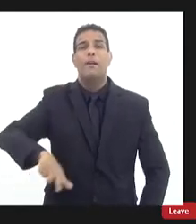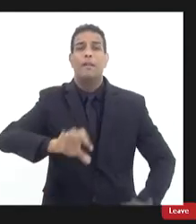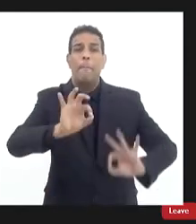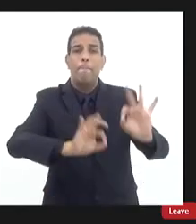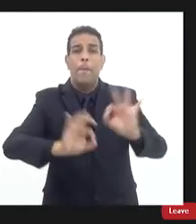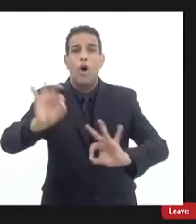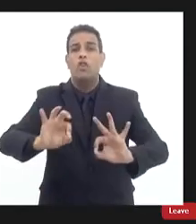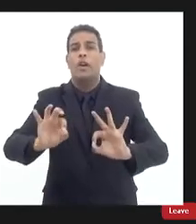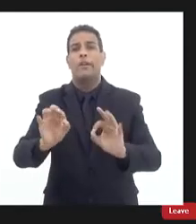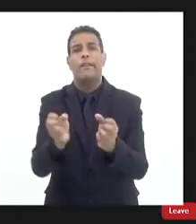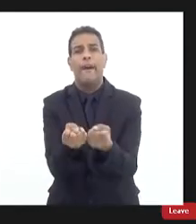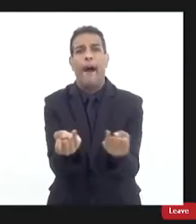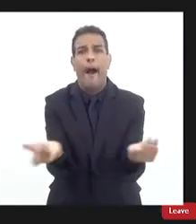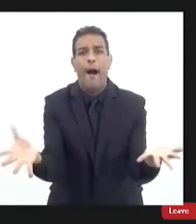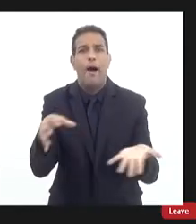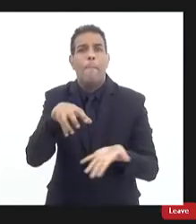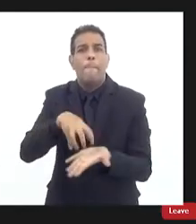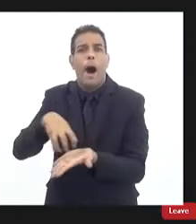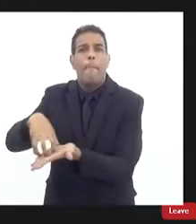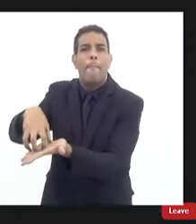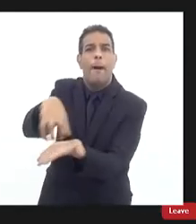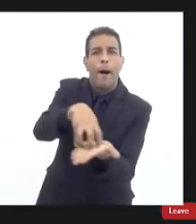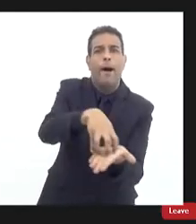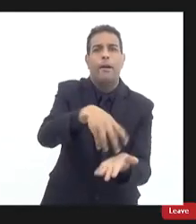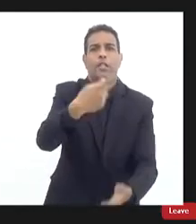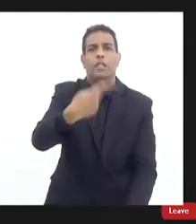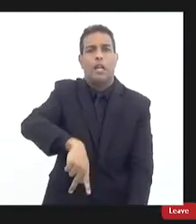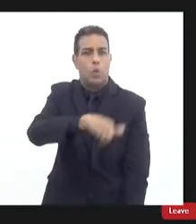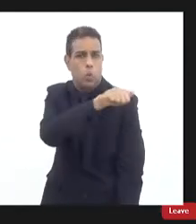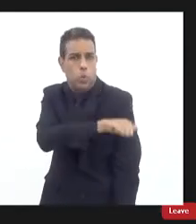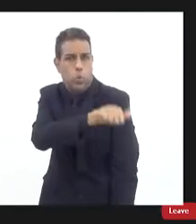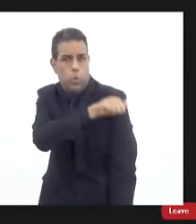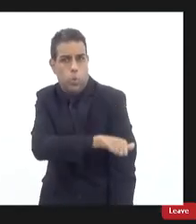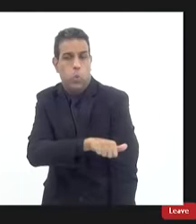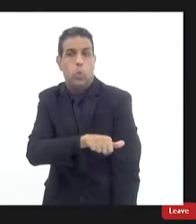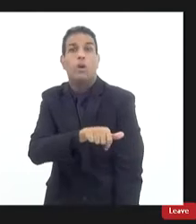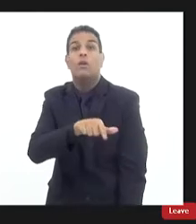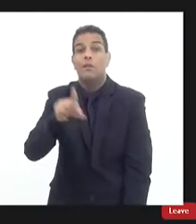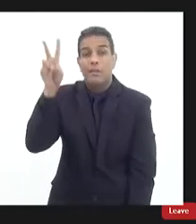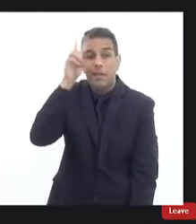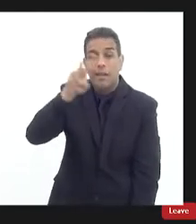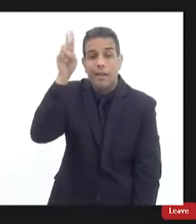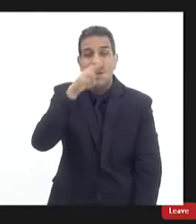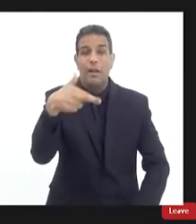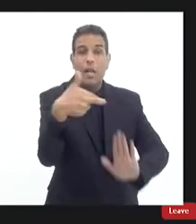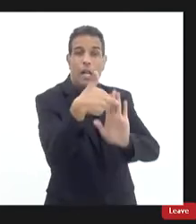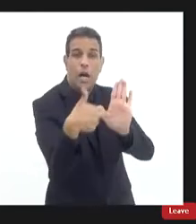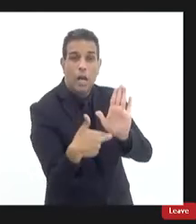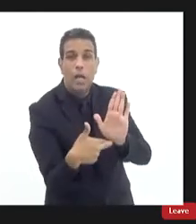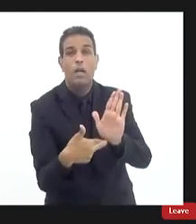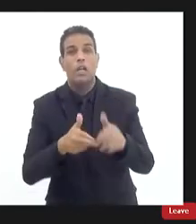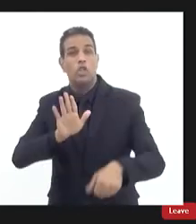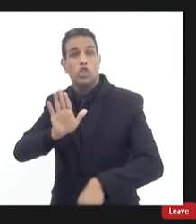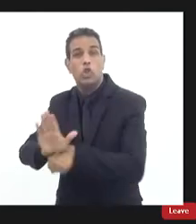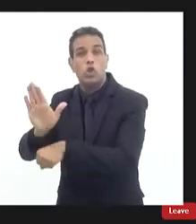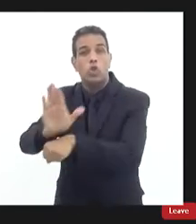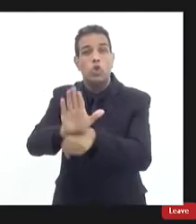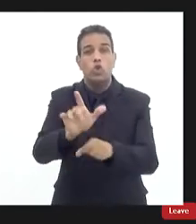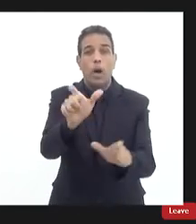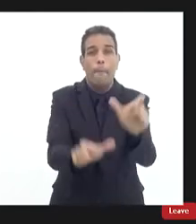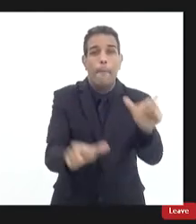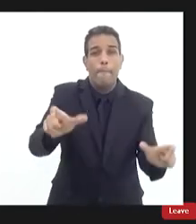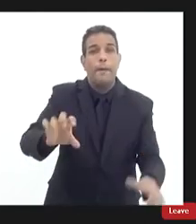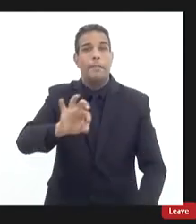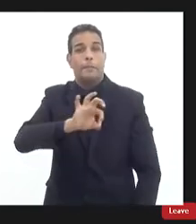têm espalhados ao longo do estado o próprio regimento que tem aquela ecoterapia a gente tem tanta coisa assim